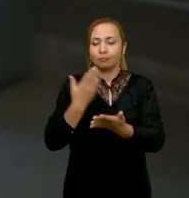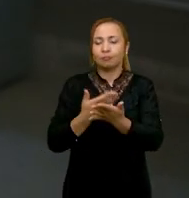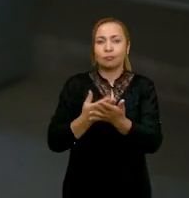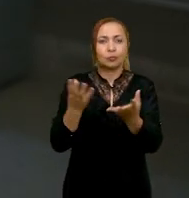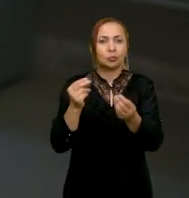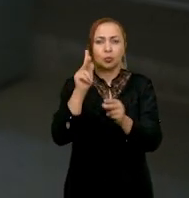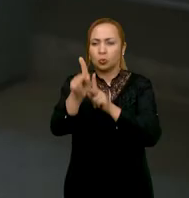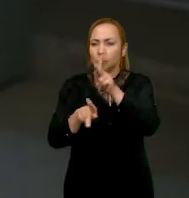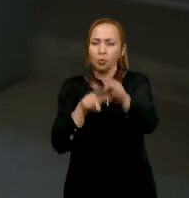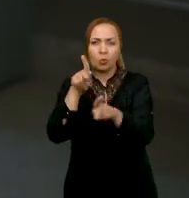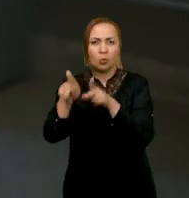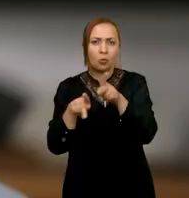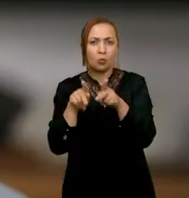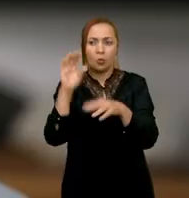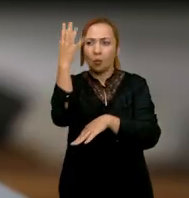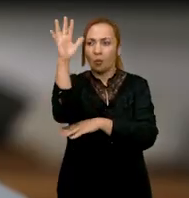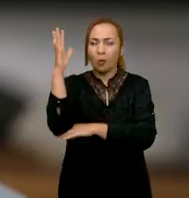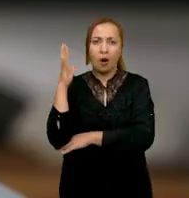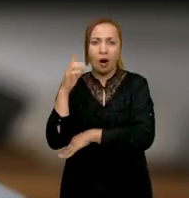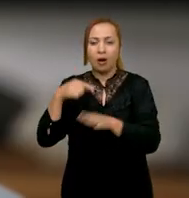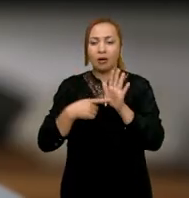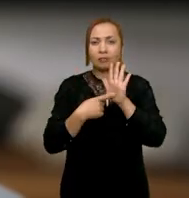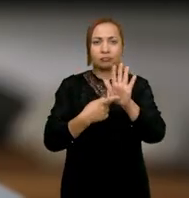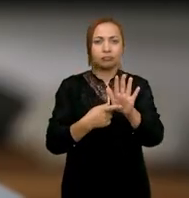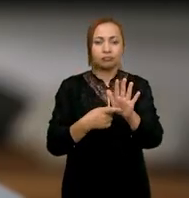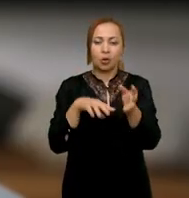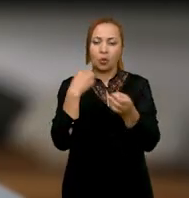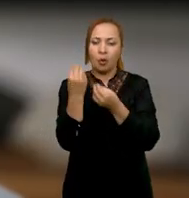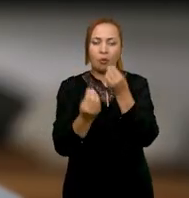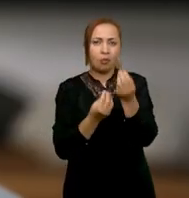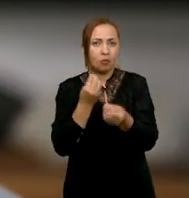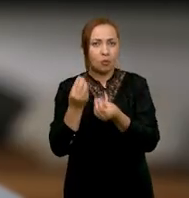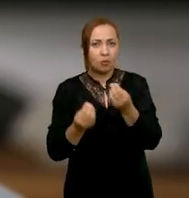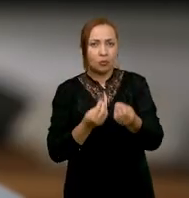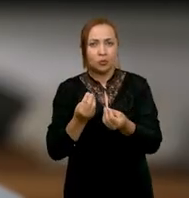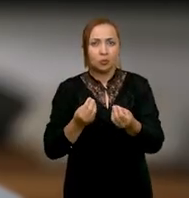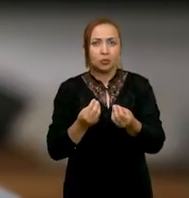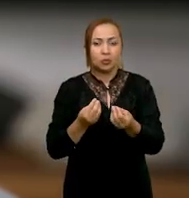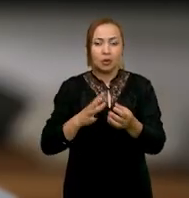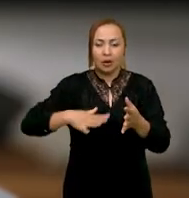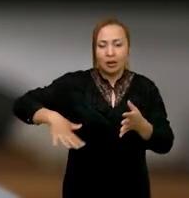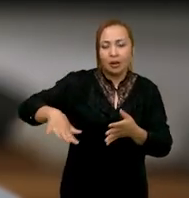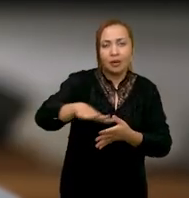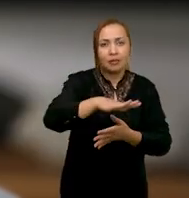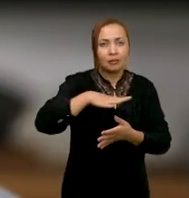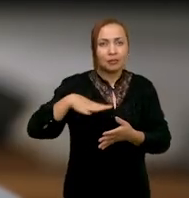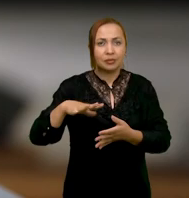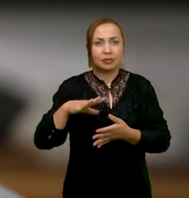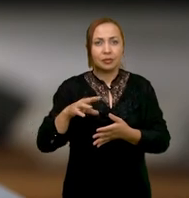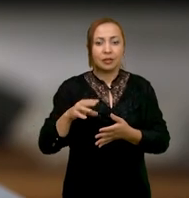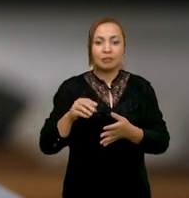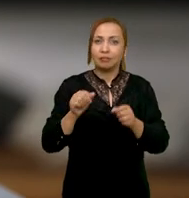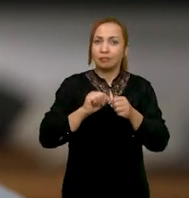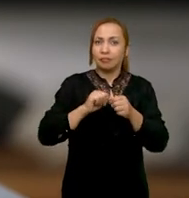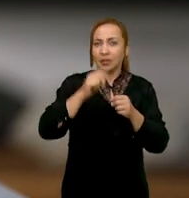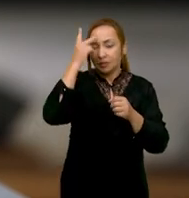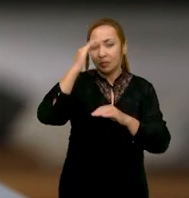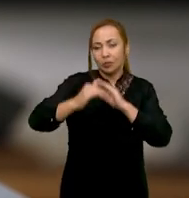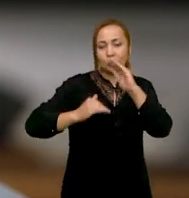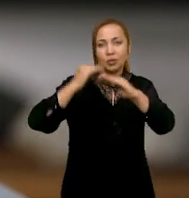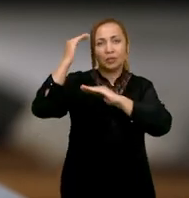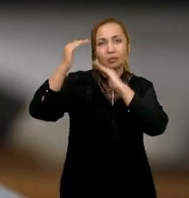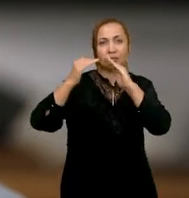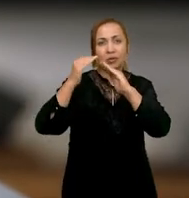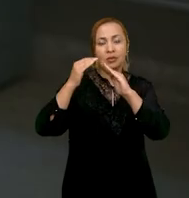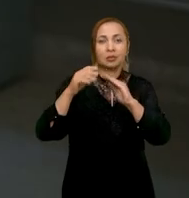populações de árvores que nos mostram as condições que a aridez proporciona para o crescimento